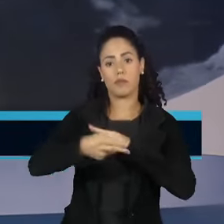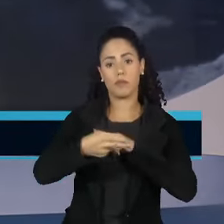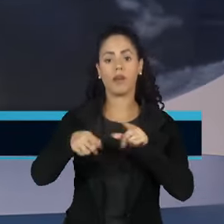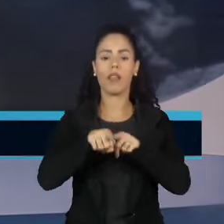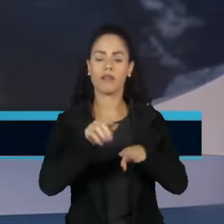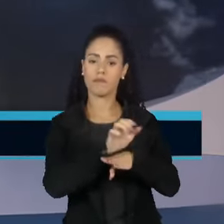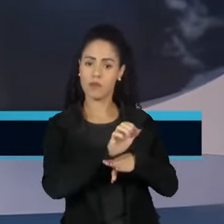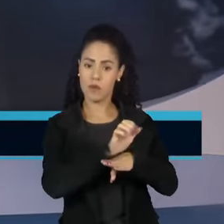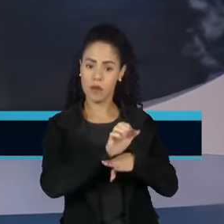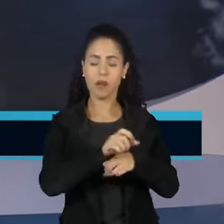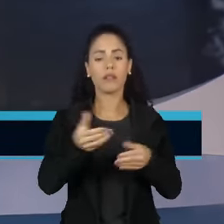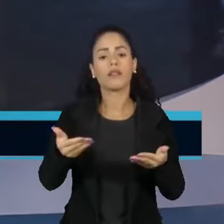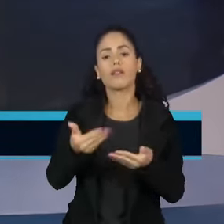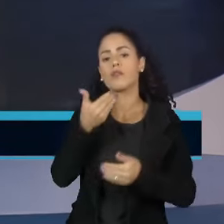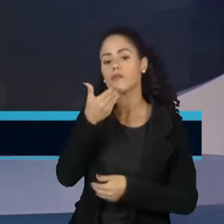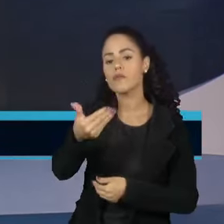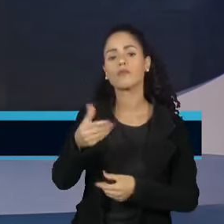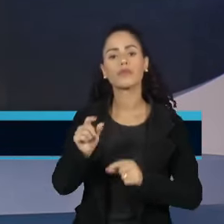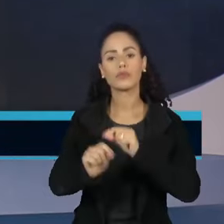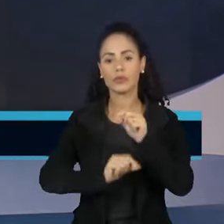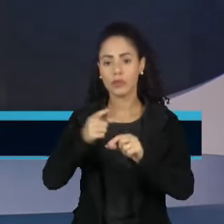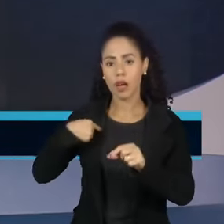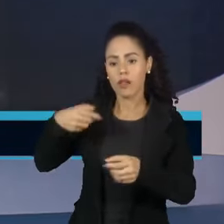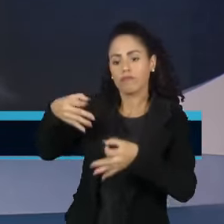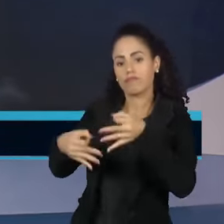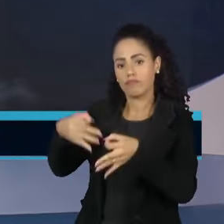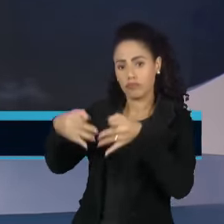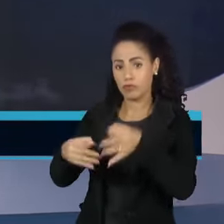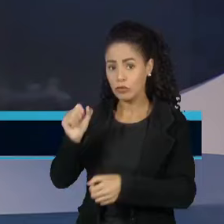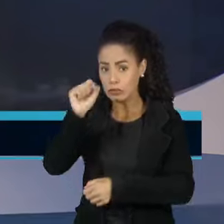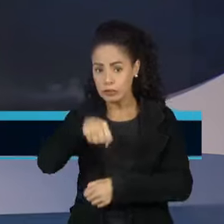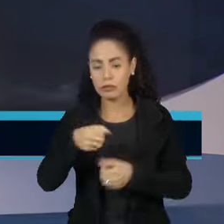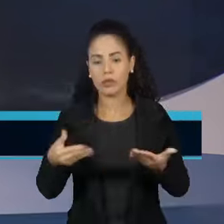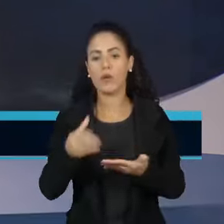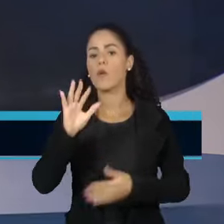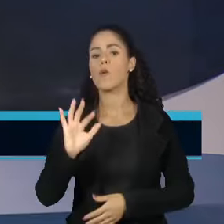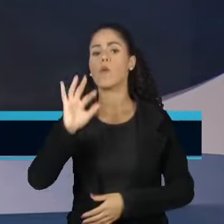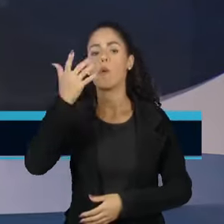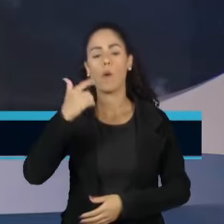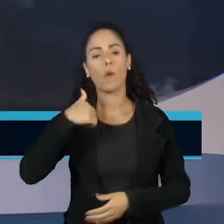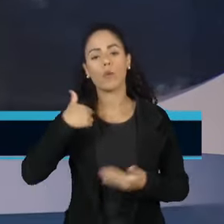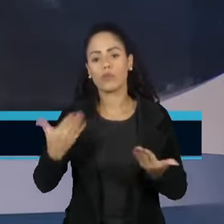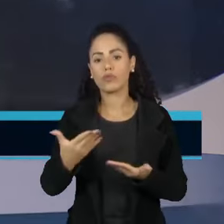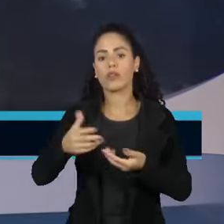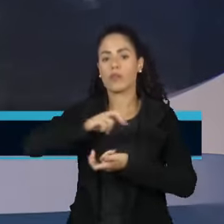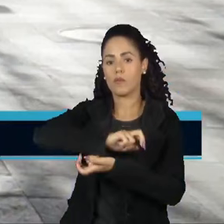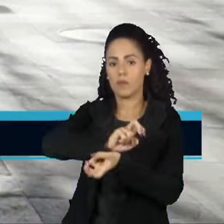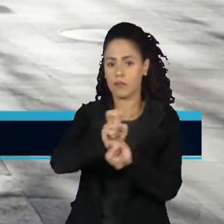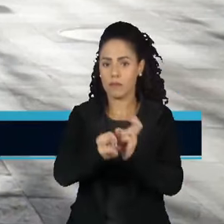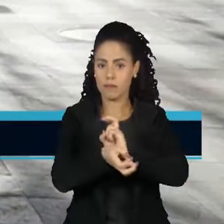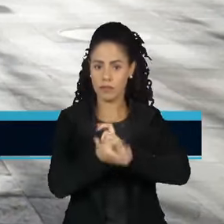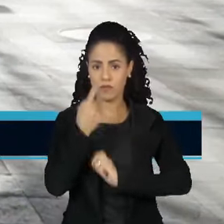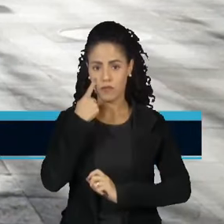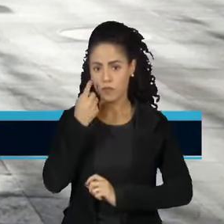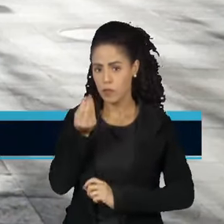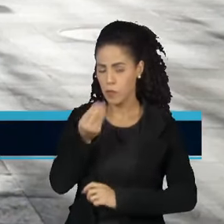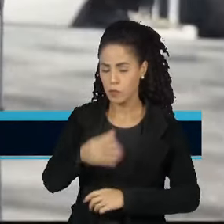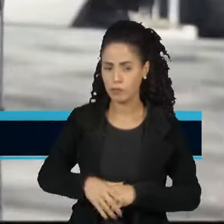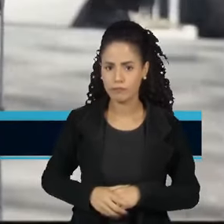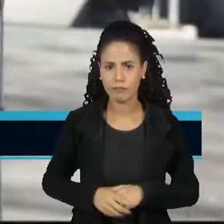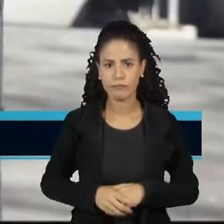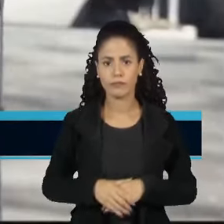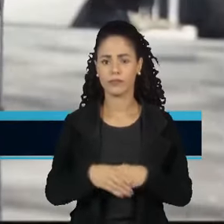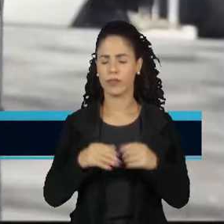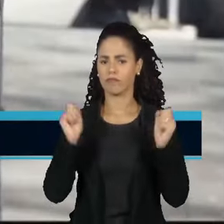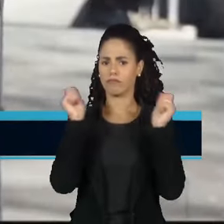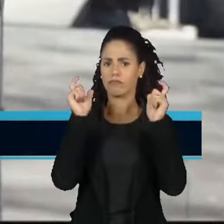e deve recorrer à Corte Internacional de Justiça. O episódio foi condenado pelo Itamaraty. A indignação